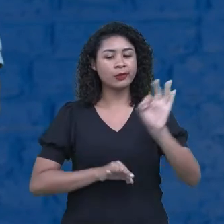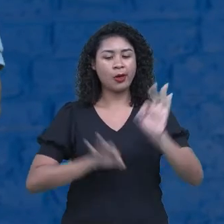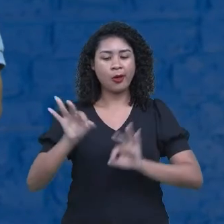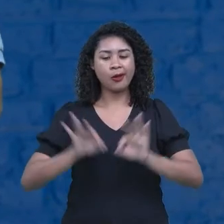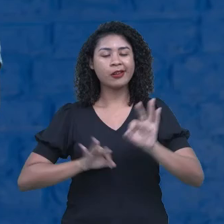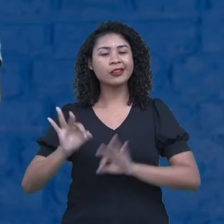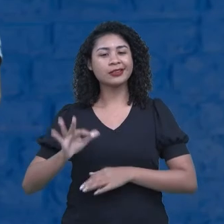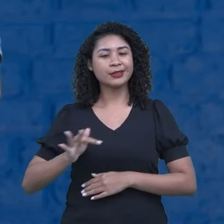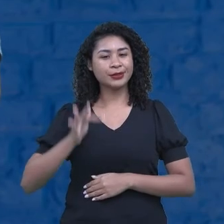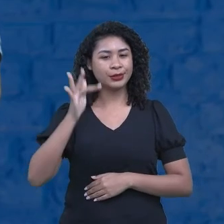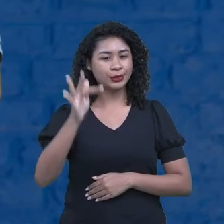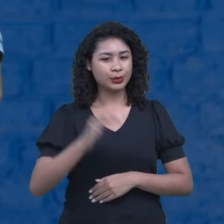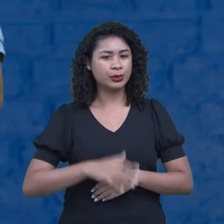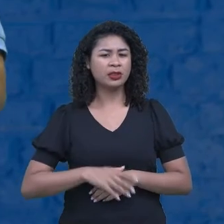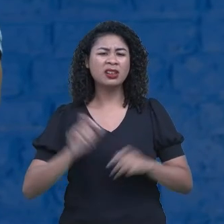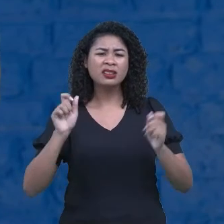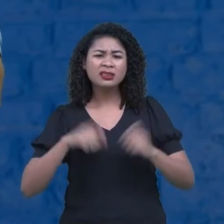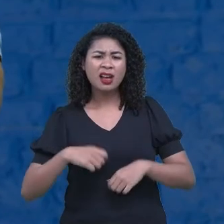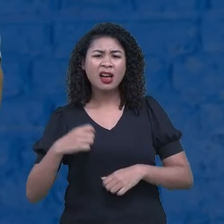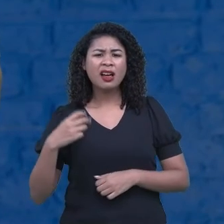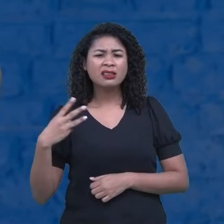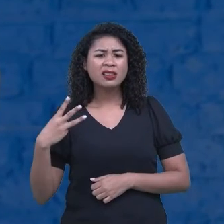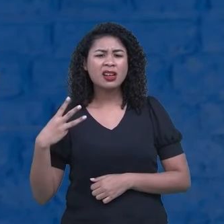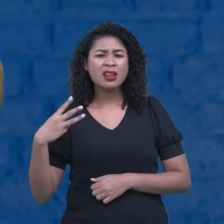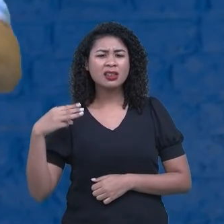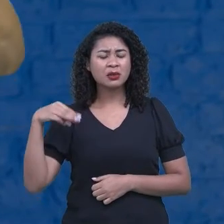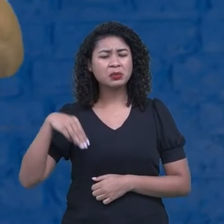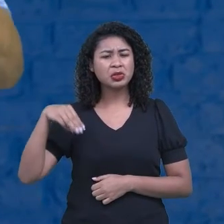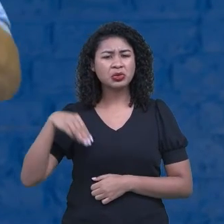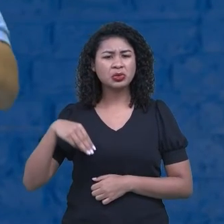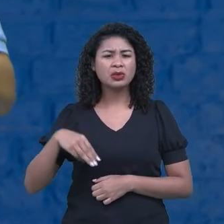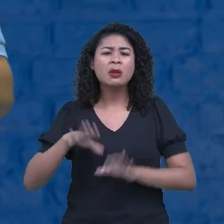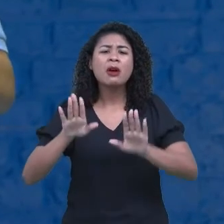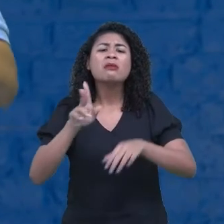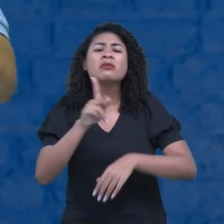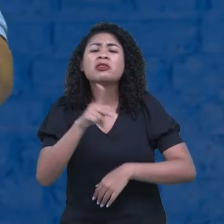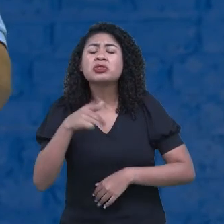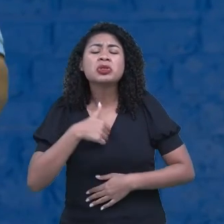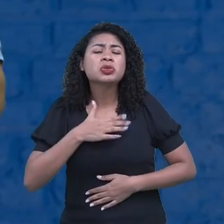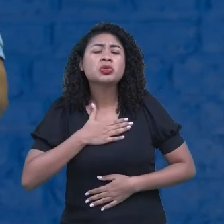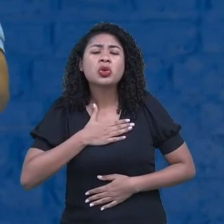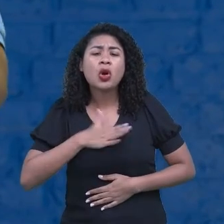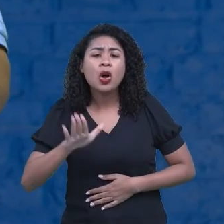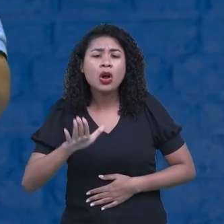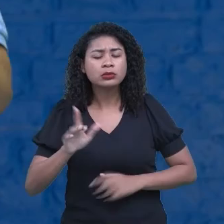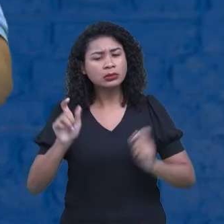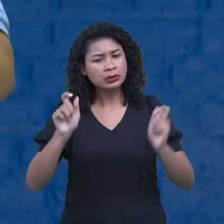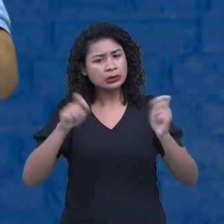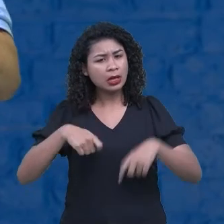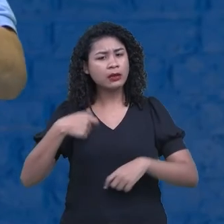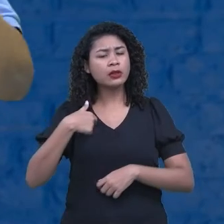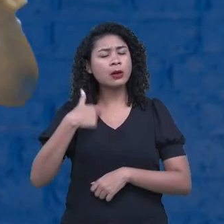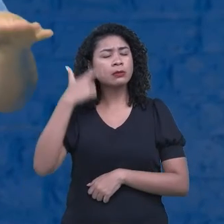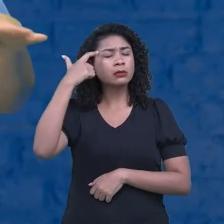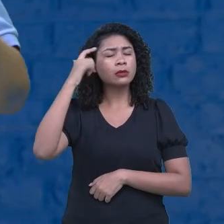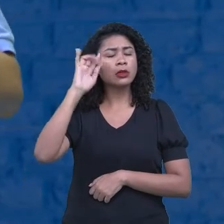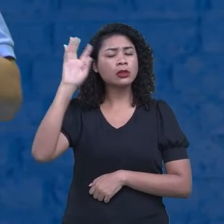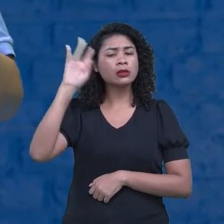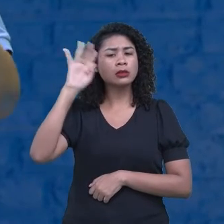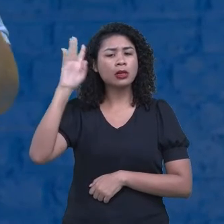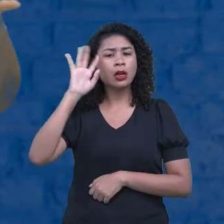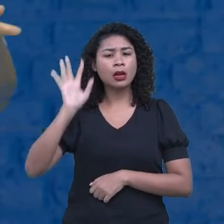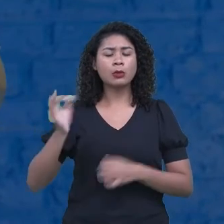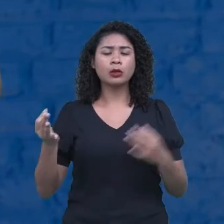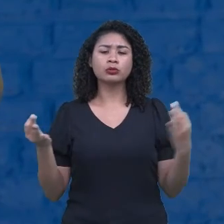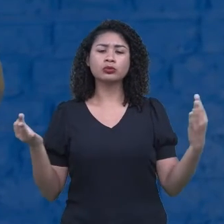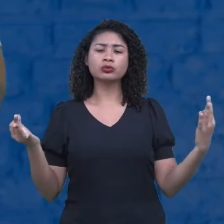tira dez minutinhos. Ah, eu não gosto de atividade física. Faça uma reflexão, uma ioga, pensamento. Se desligue do